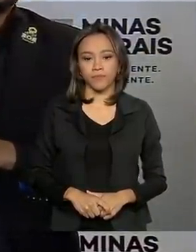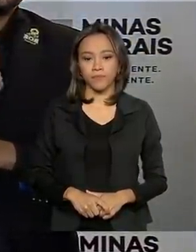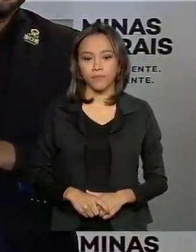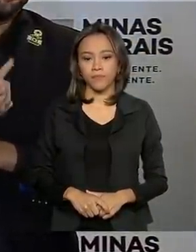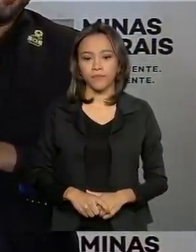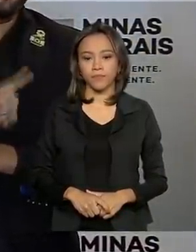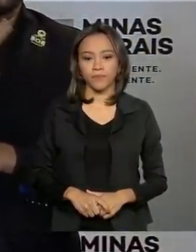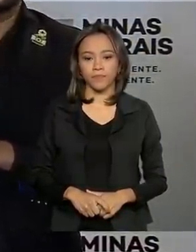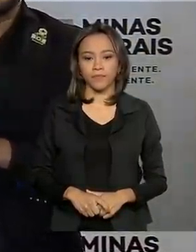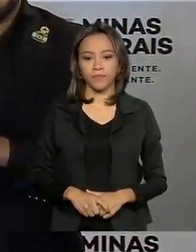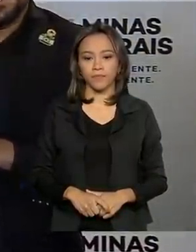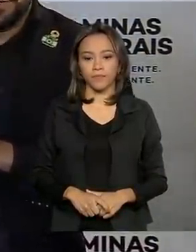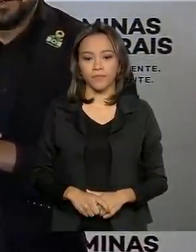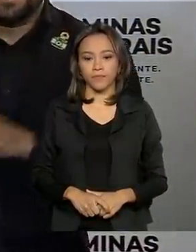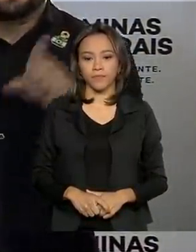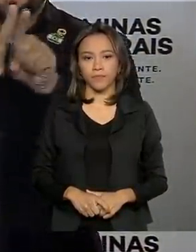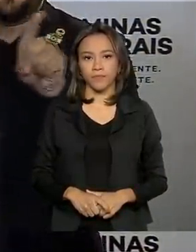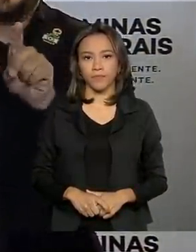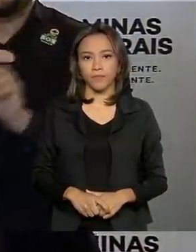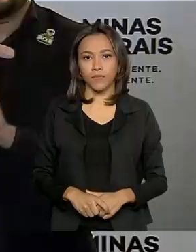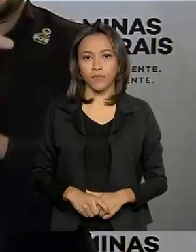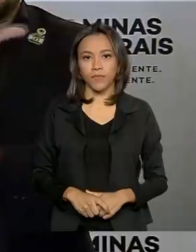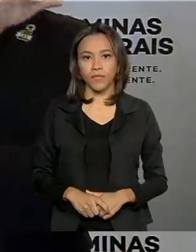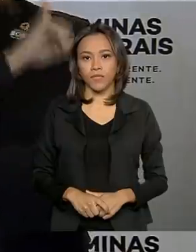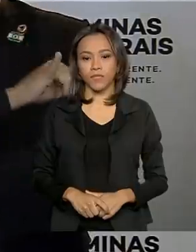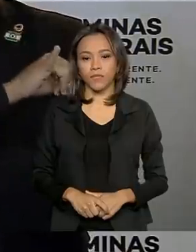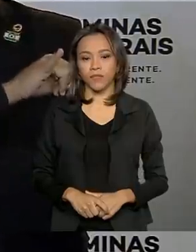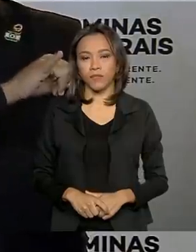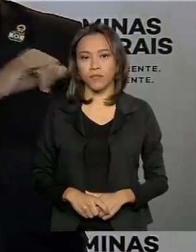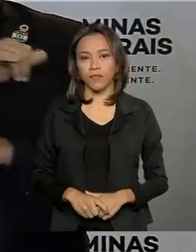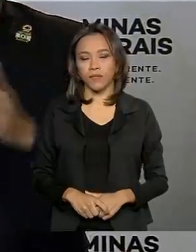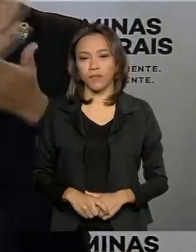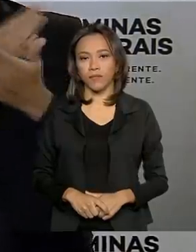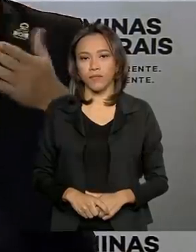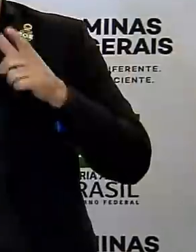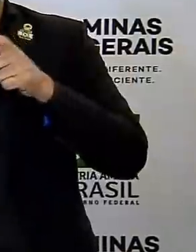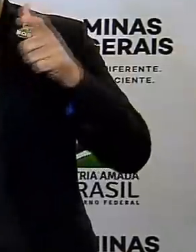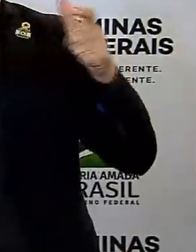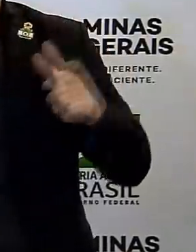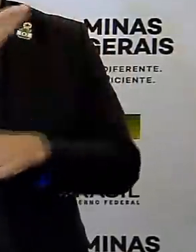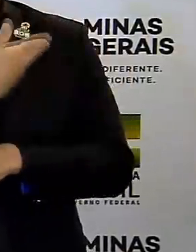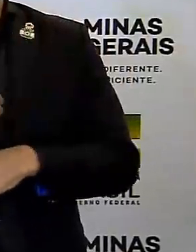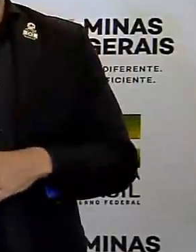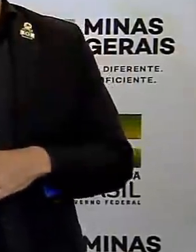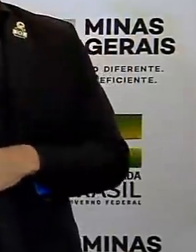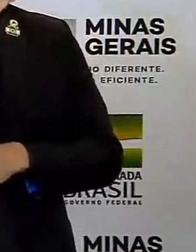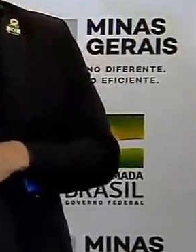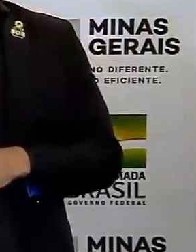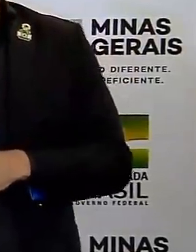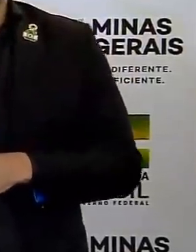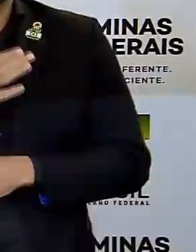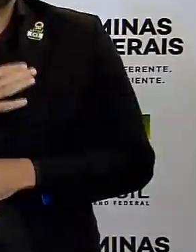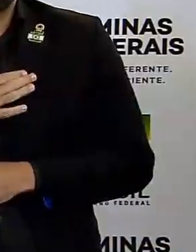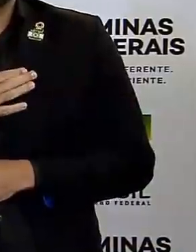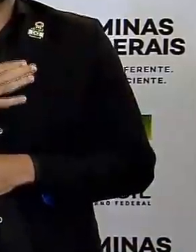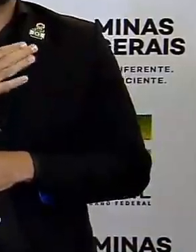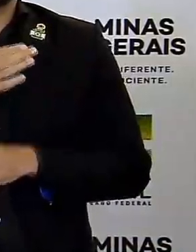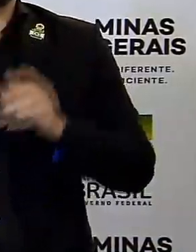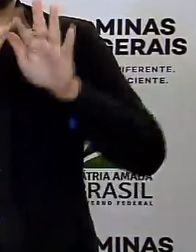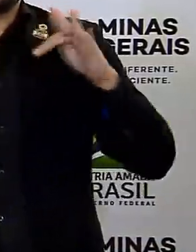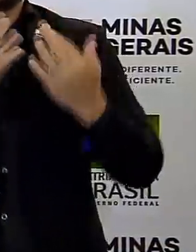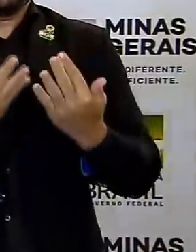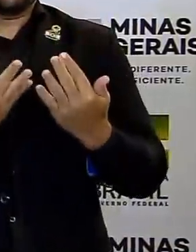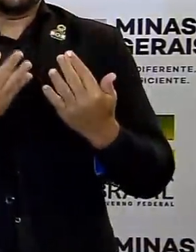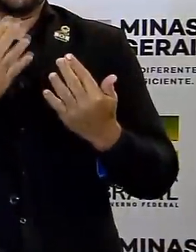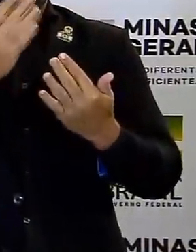Santo e outra do Rio de Janeiro. O governo federal se solidariza com as famílias das vítimas e se